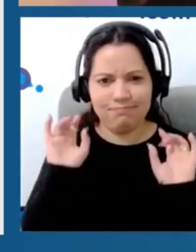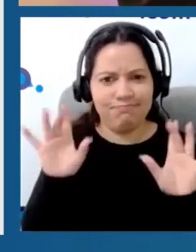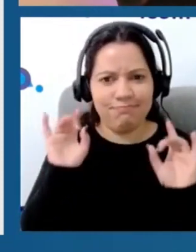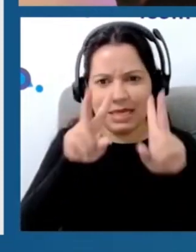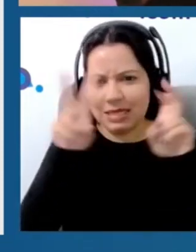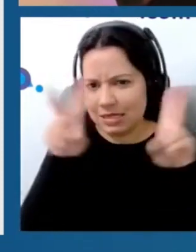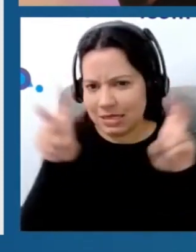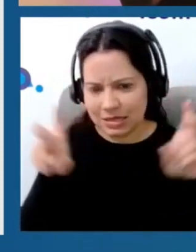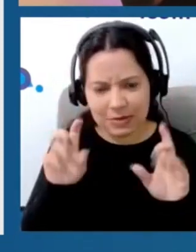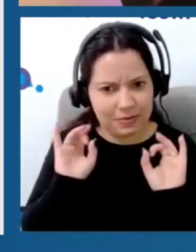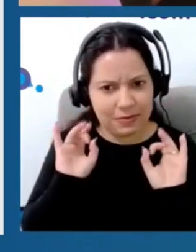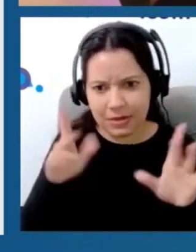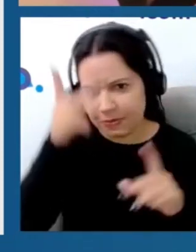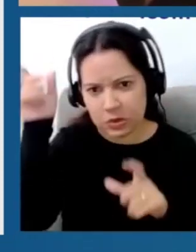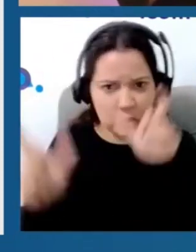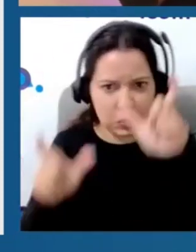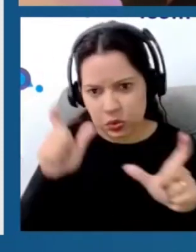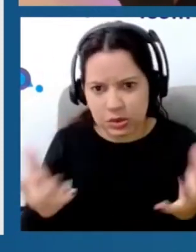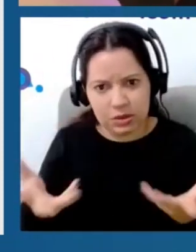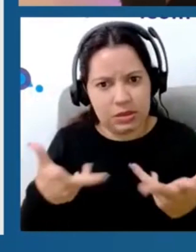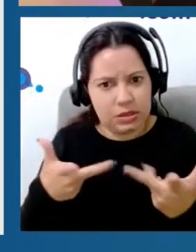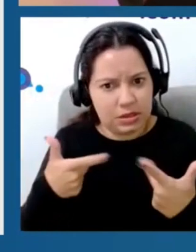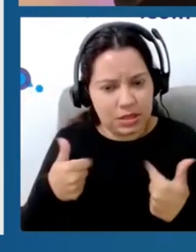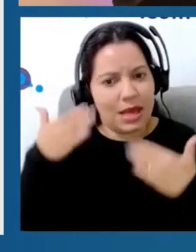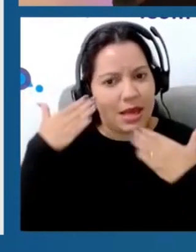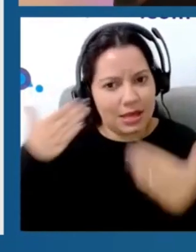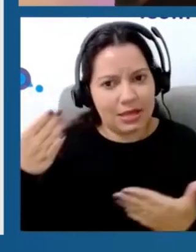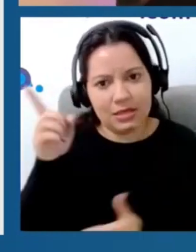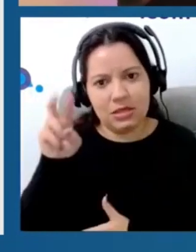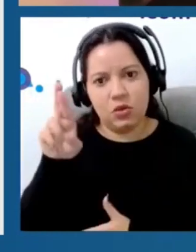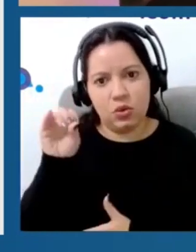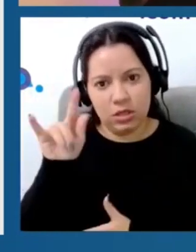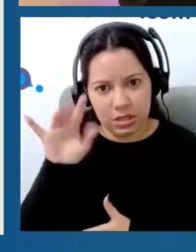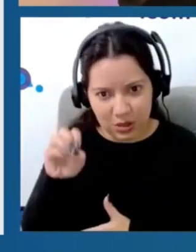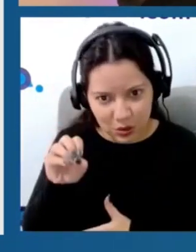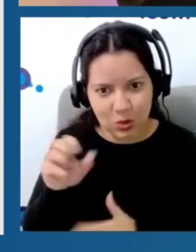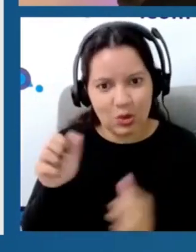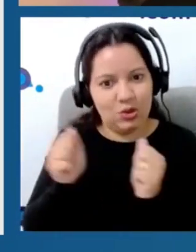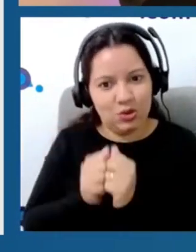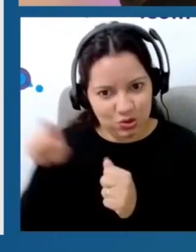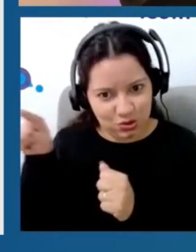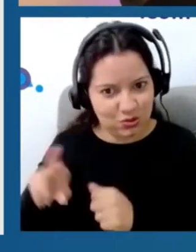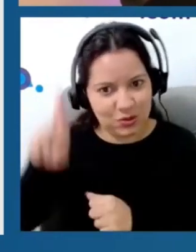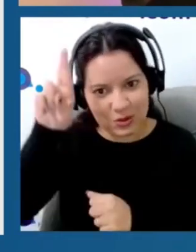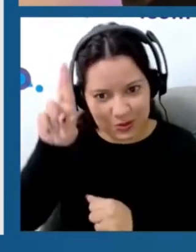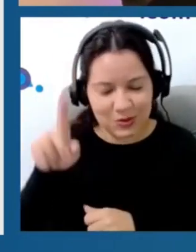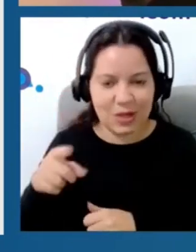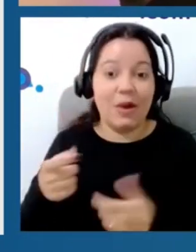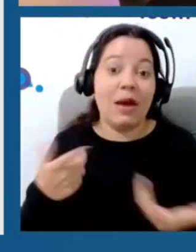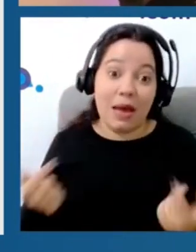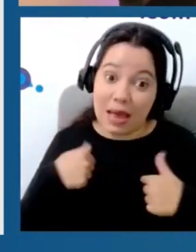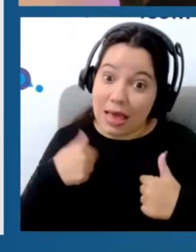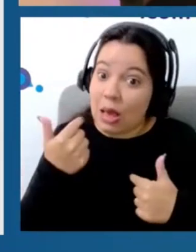brilhantes e pessoas incríveis falando para vocês. Agradeço ao Rodrigo por estar se seroneando esse dia de hoje. Declaro que eu não tenho